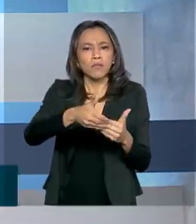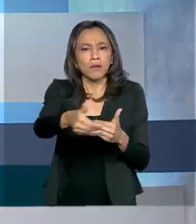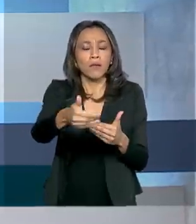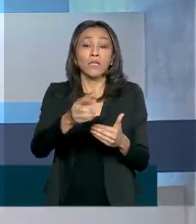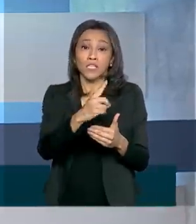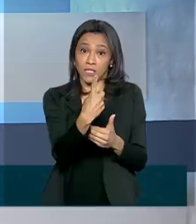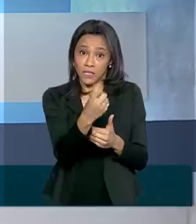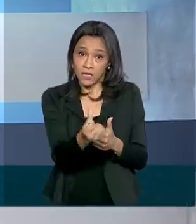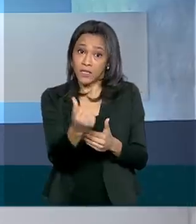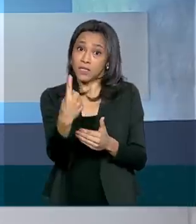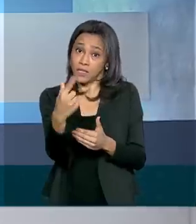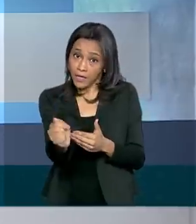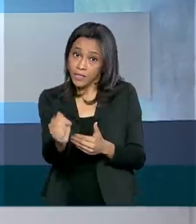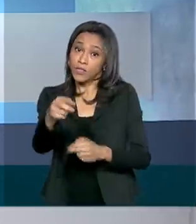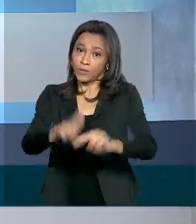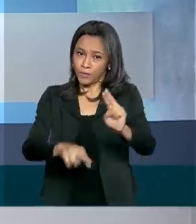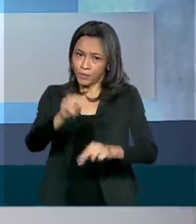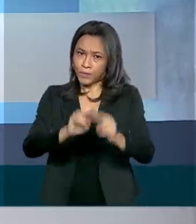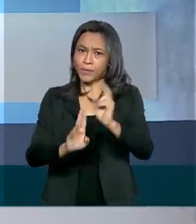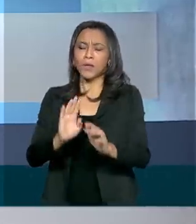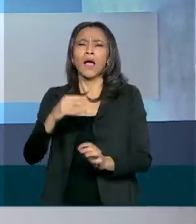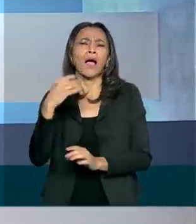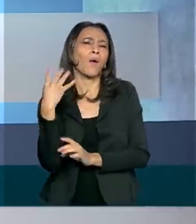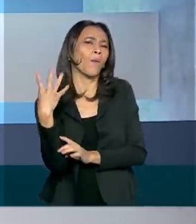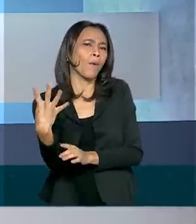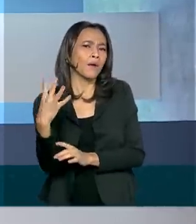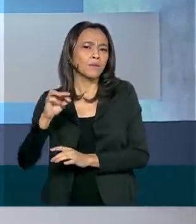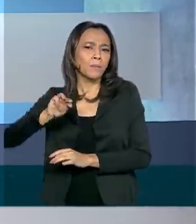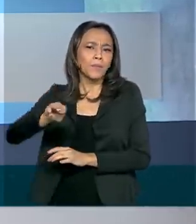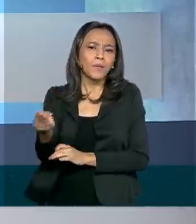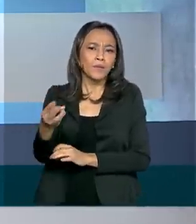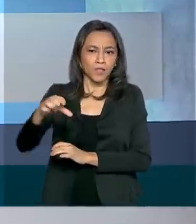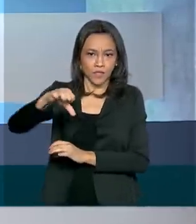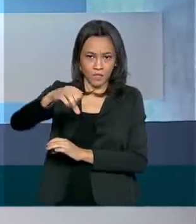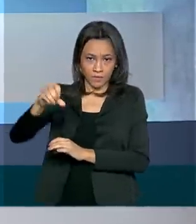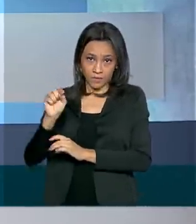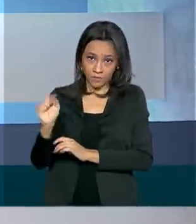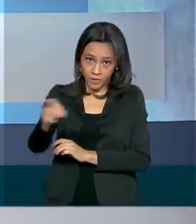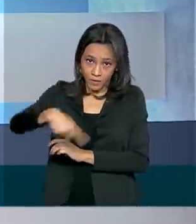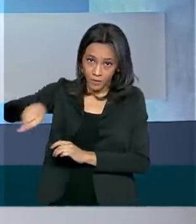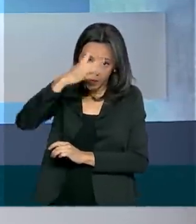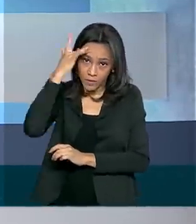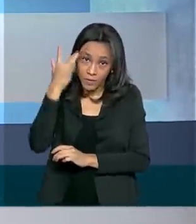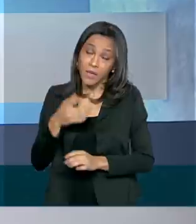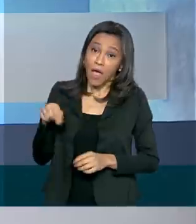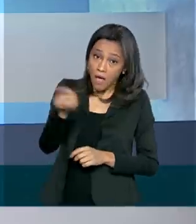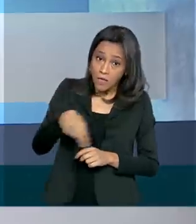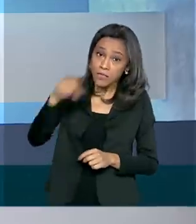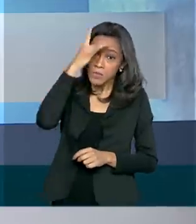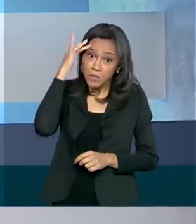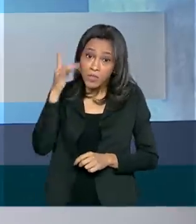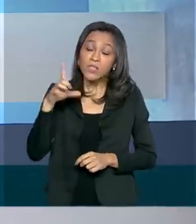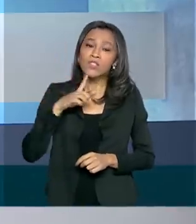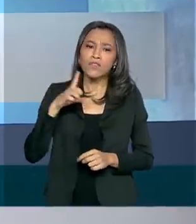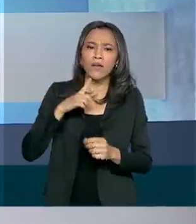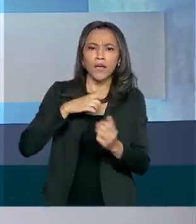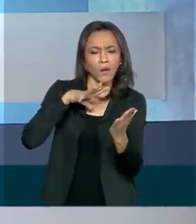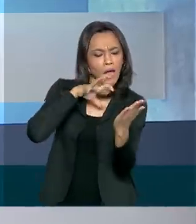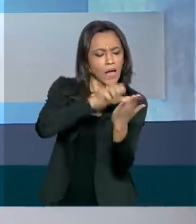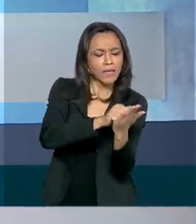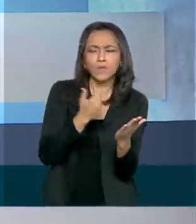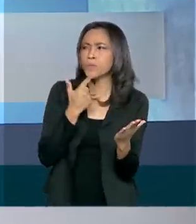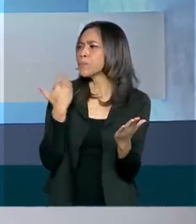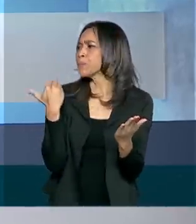16 e 17 de junho a 4 milhões e 900 mil brasileiros. São pessoas que tiveram o cadastro aprovado